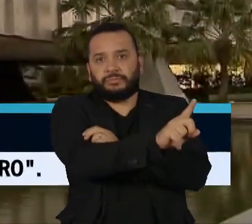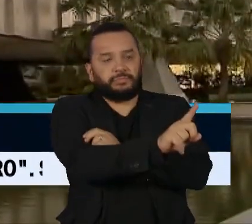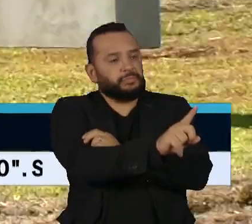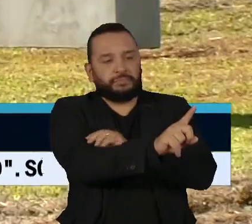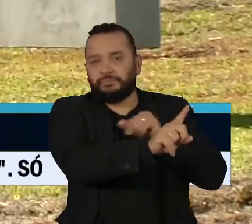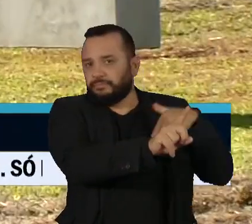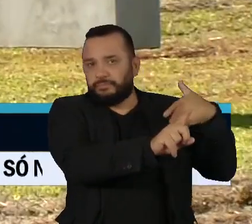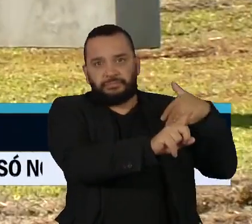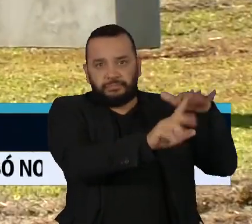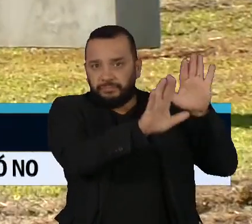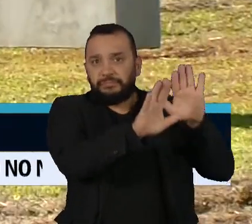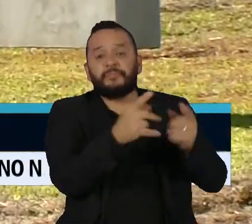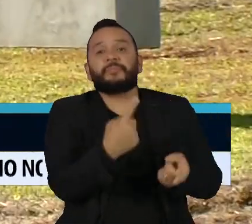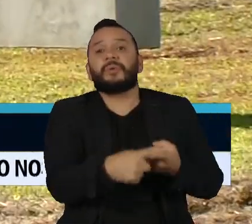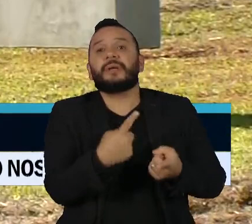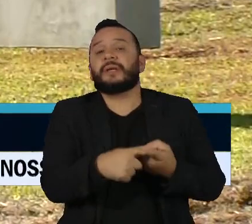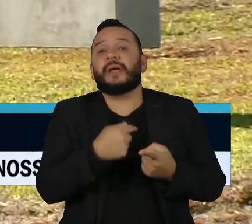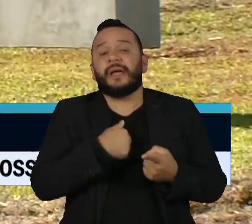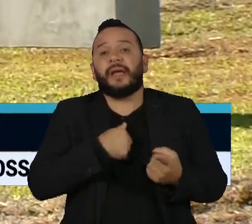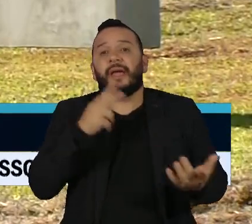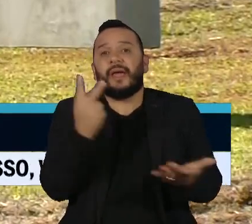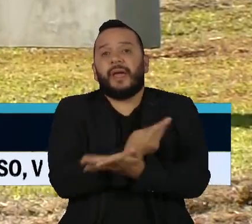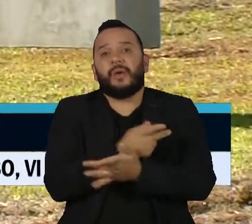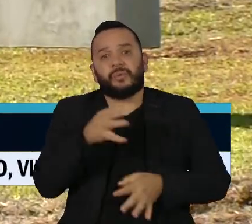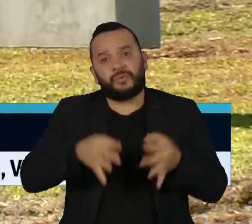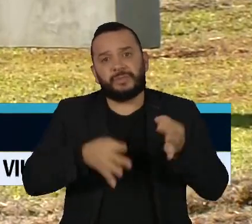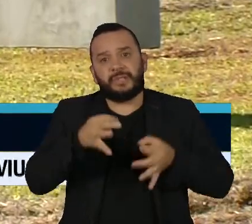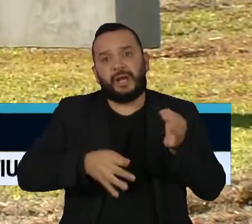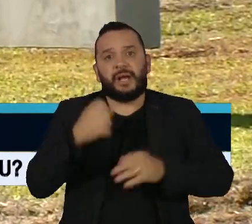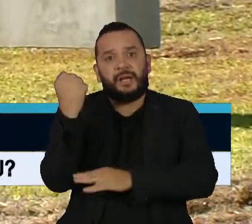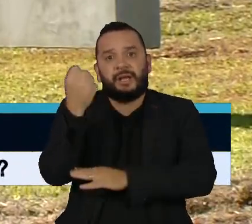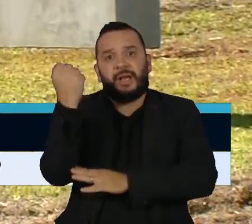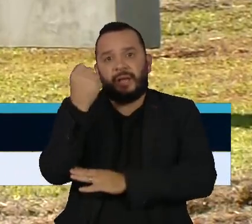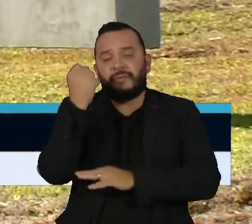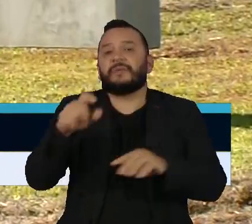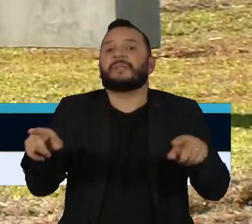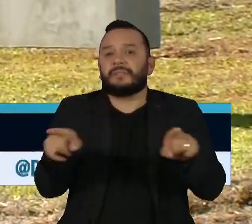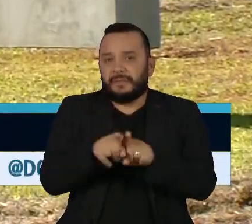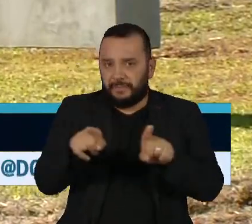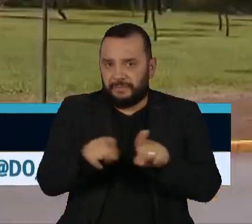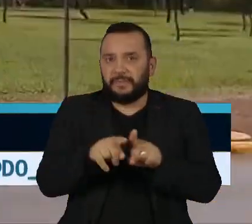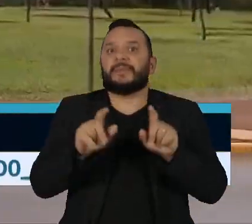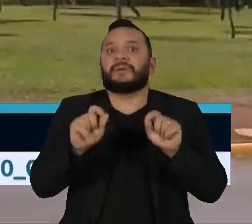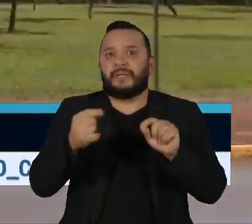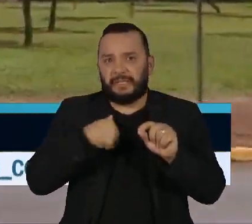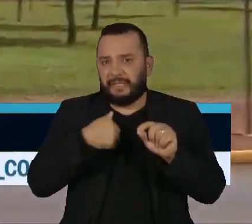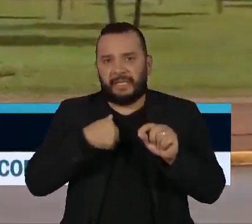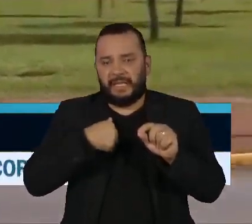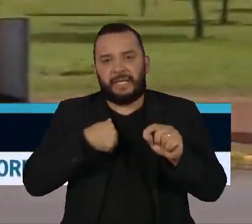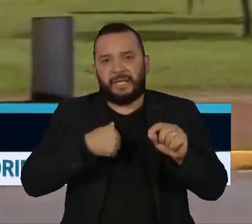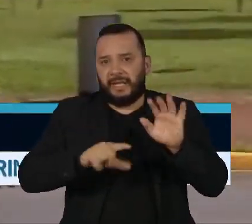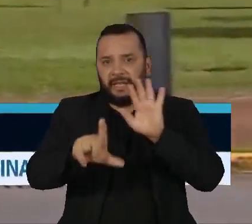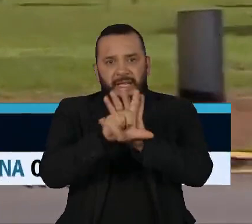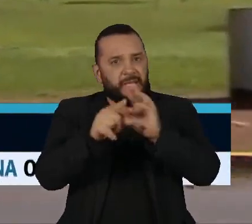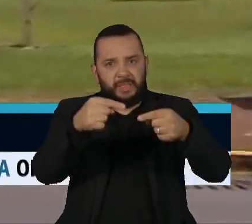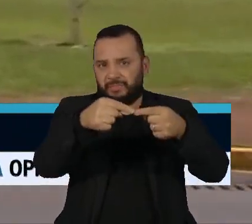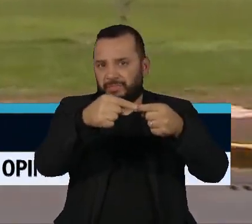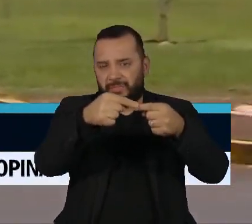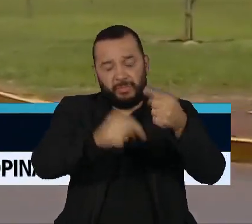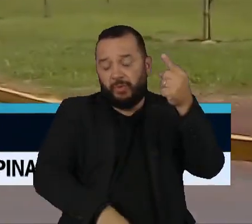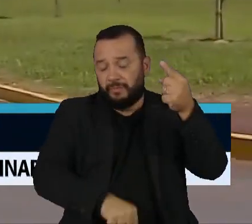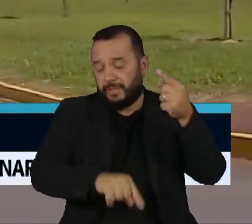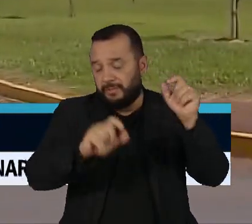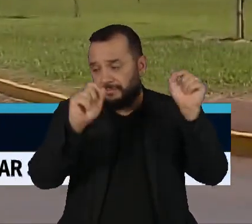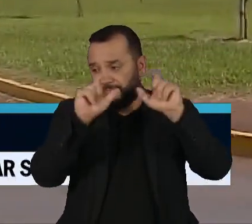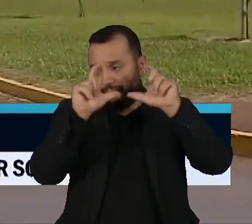apontou erro judiciário gravíssimo e ilegalidade gritante no caso. O STJ também determinou a